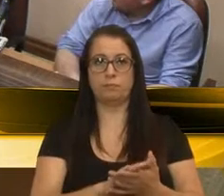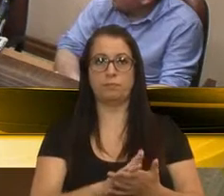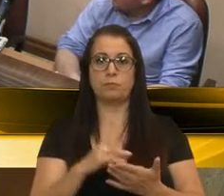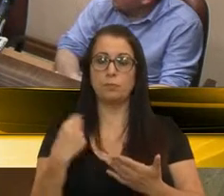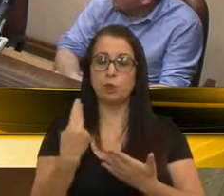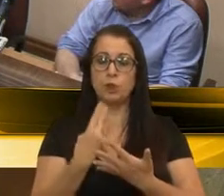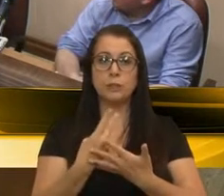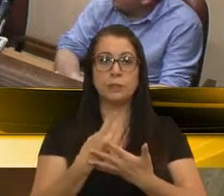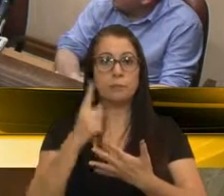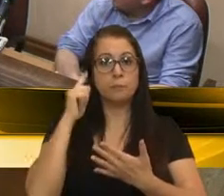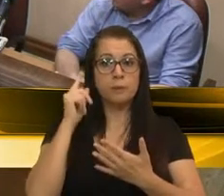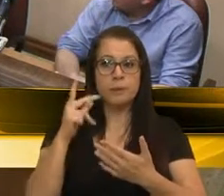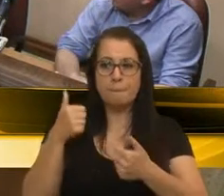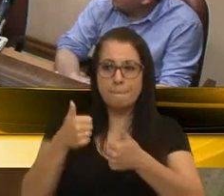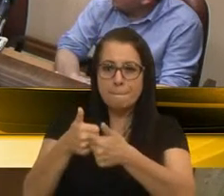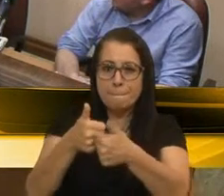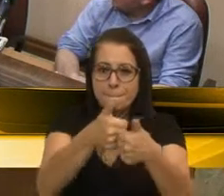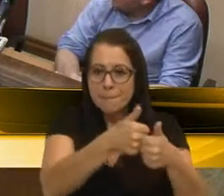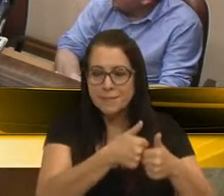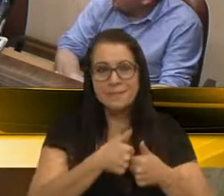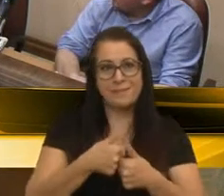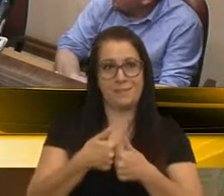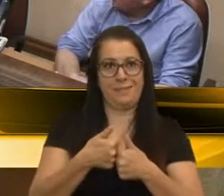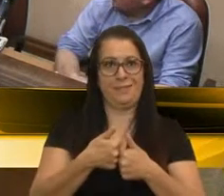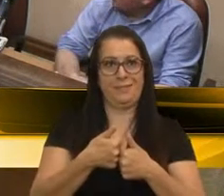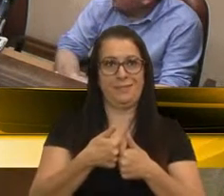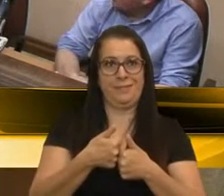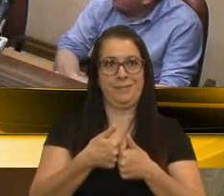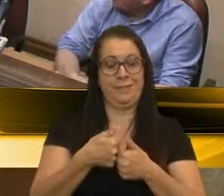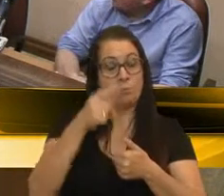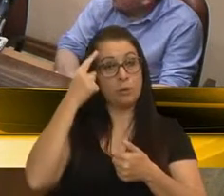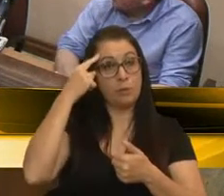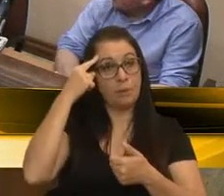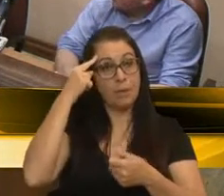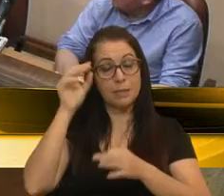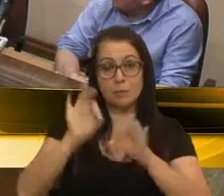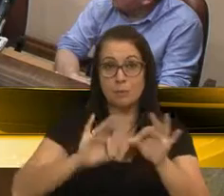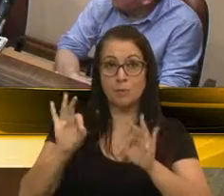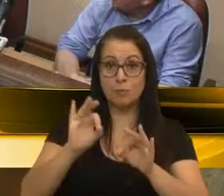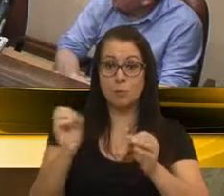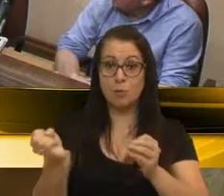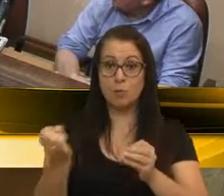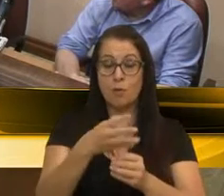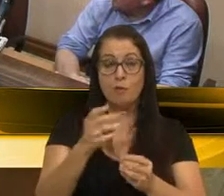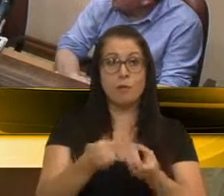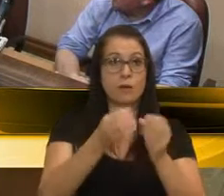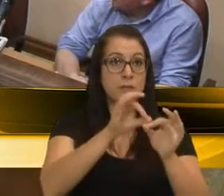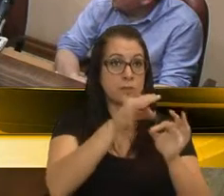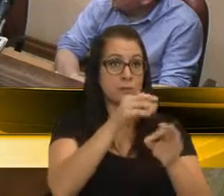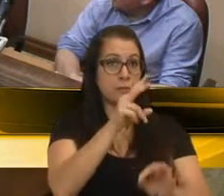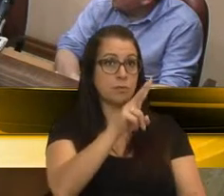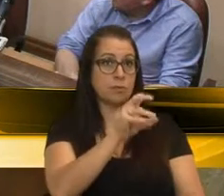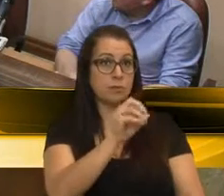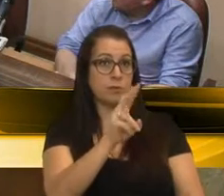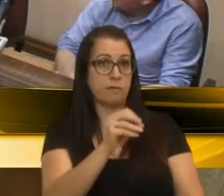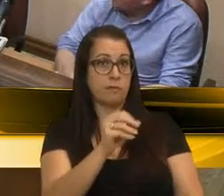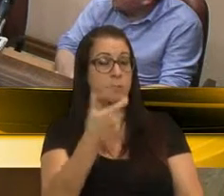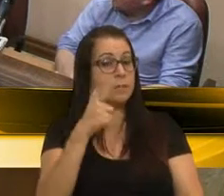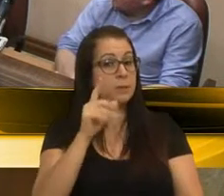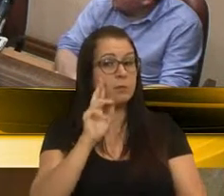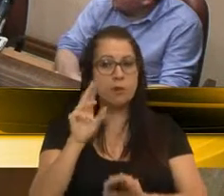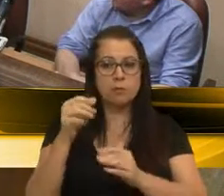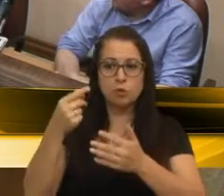gente buscar essa aproximação. Porque se pensa em planejar uma nova festa da uva em 2020, nós precisamos